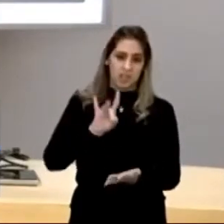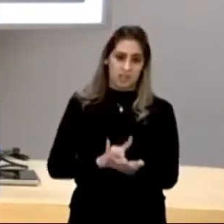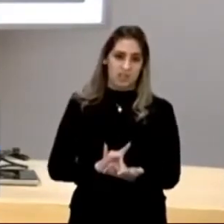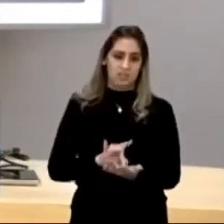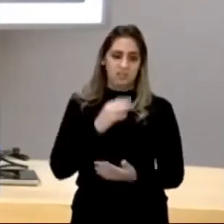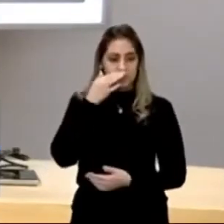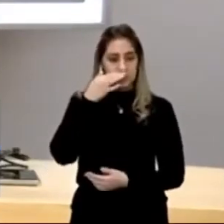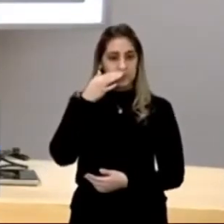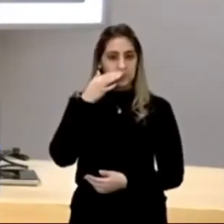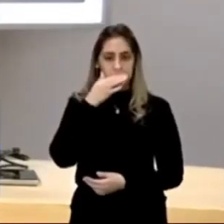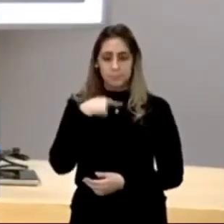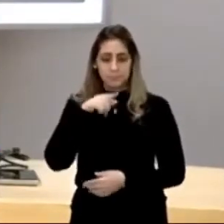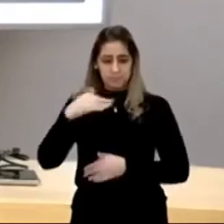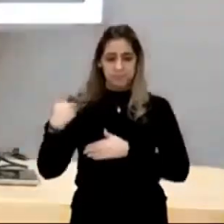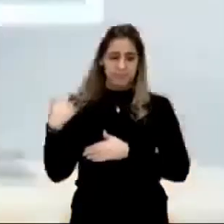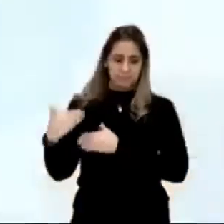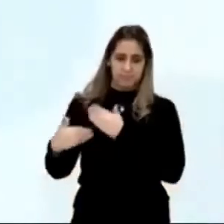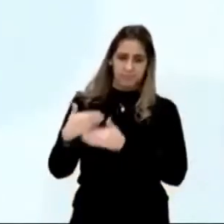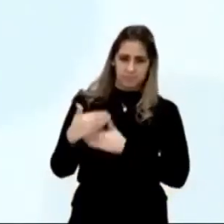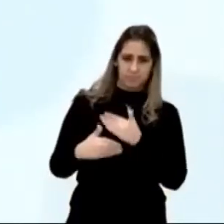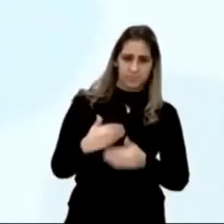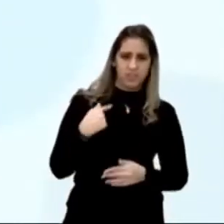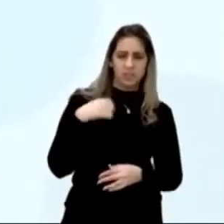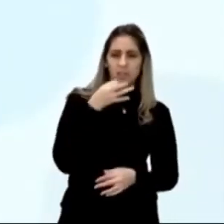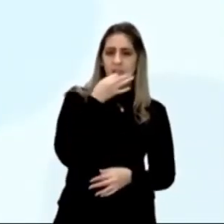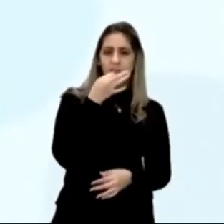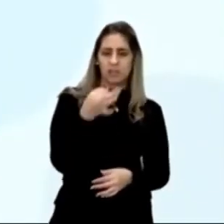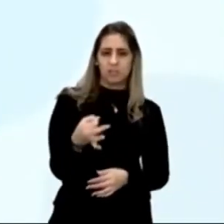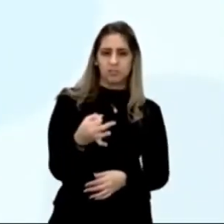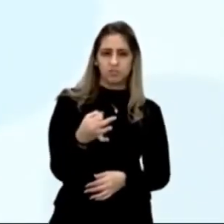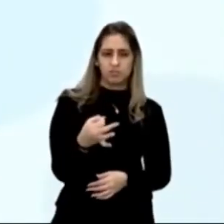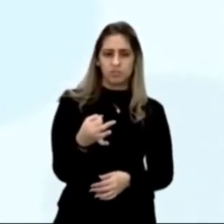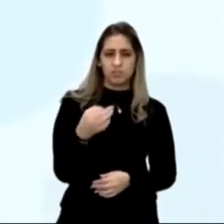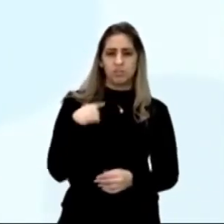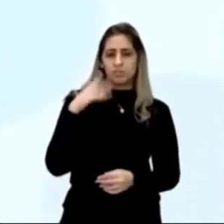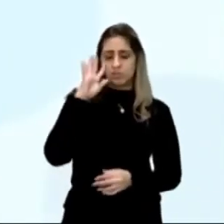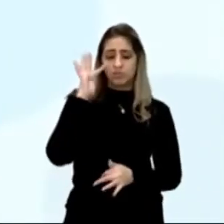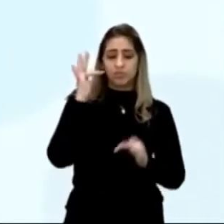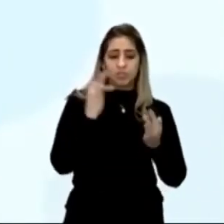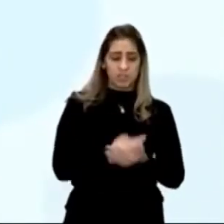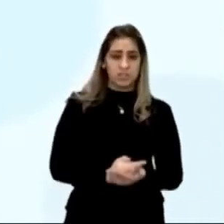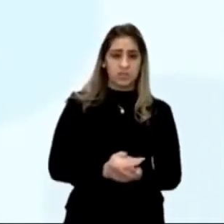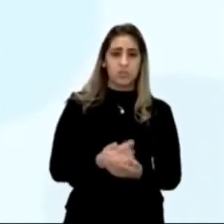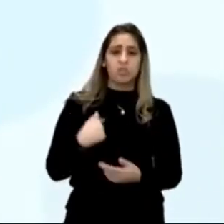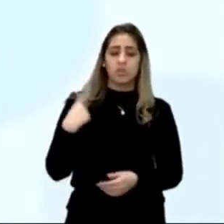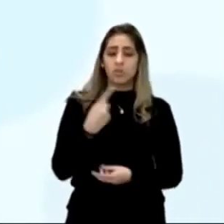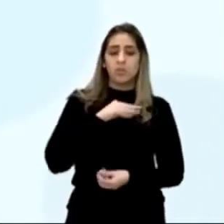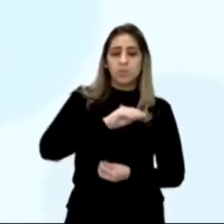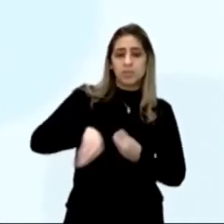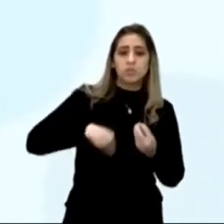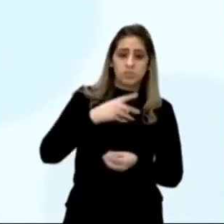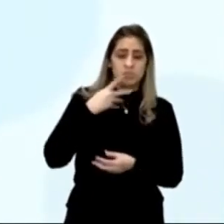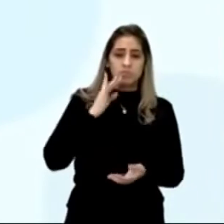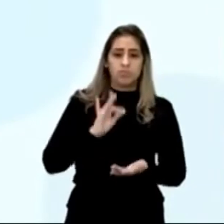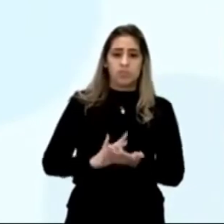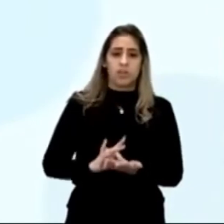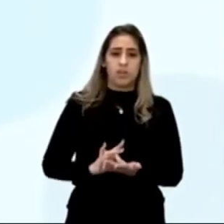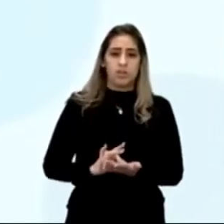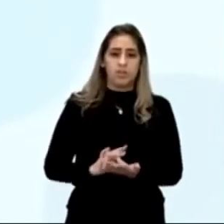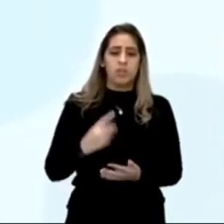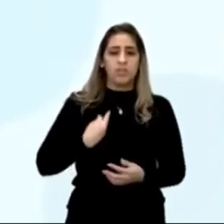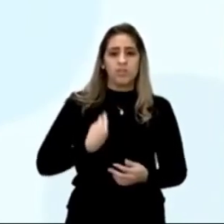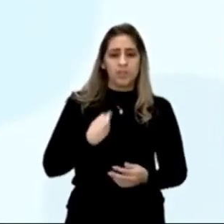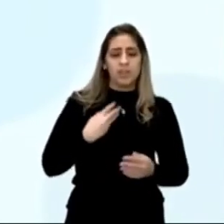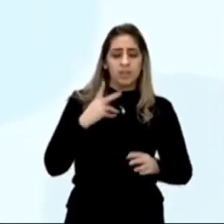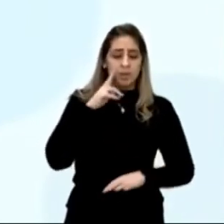Certo? Com esse procedimento, surge uma narrativa de autoficção que mistura eventos reais à vida